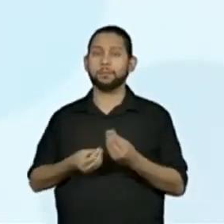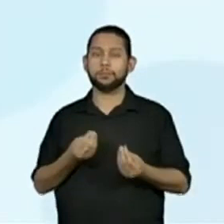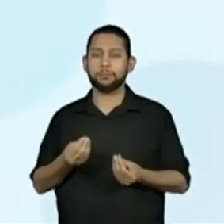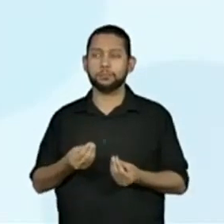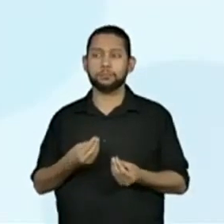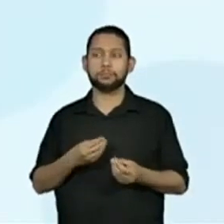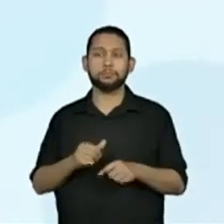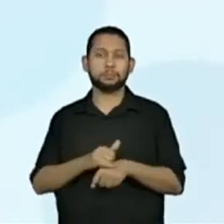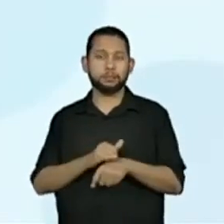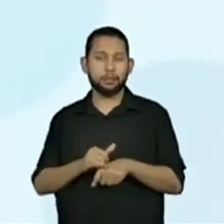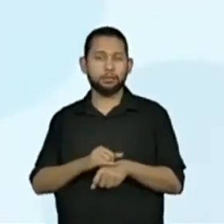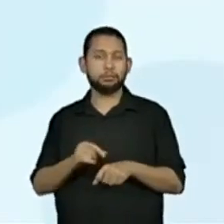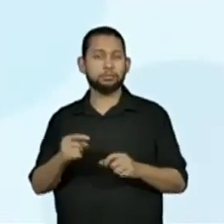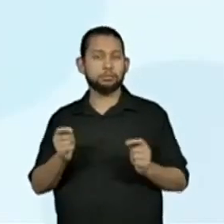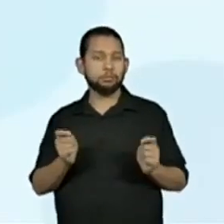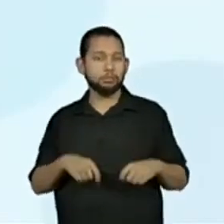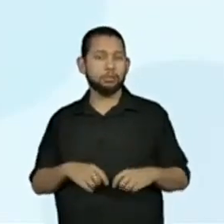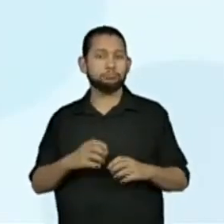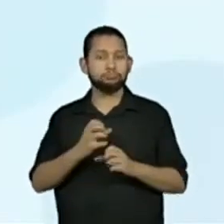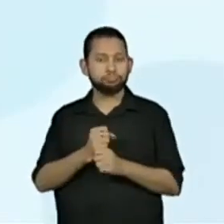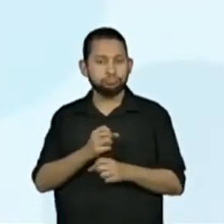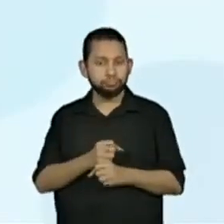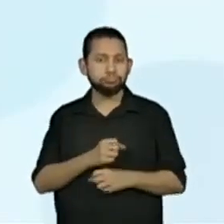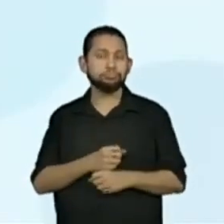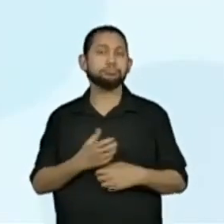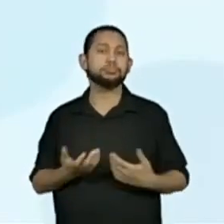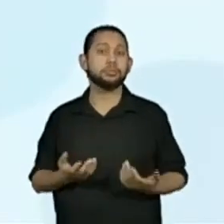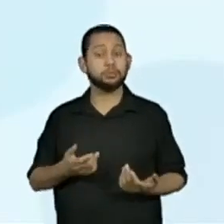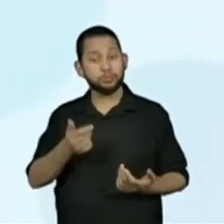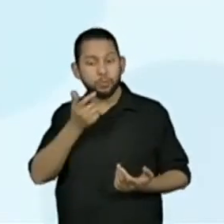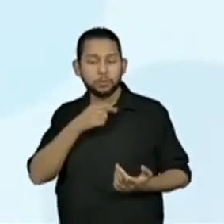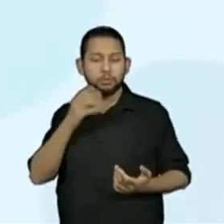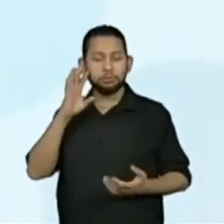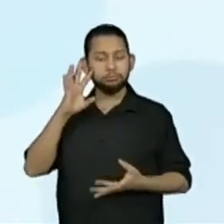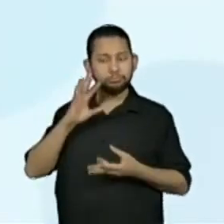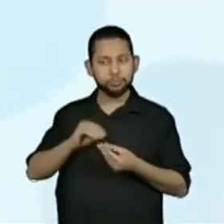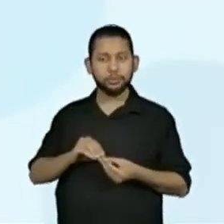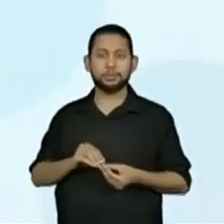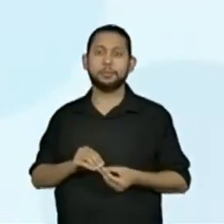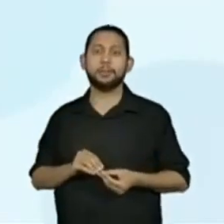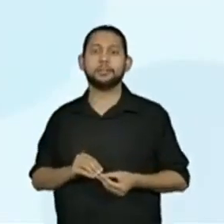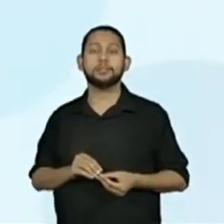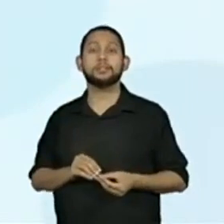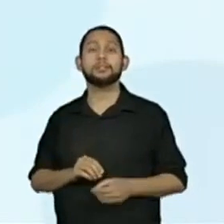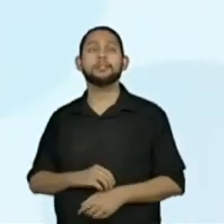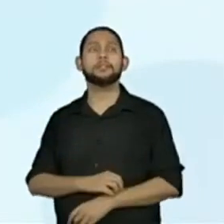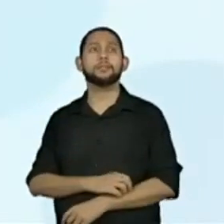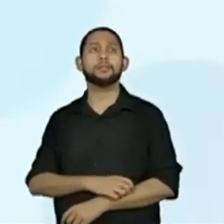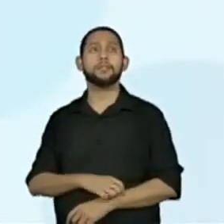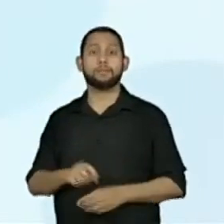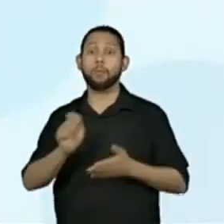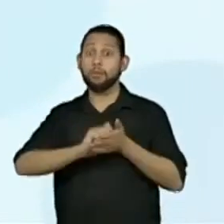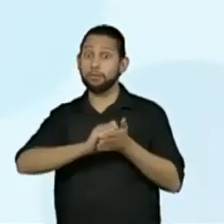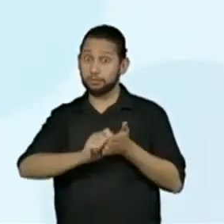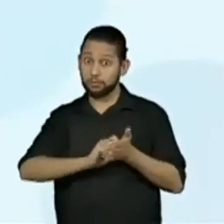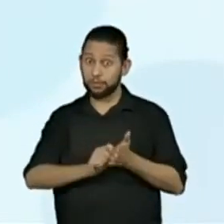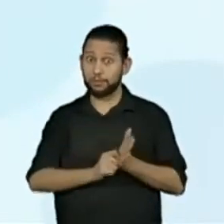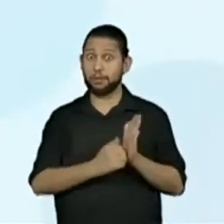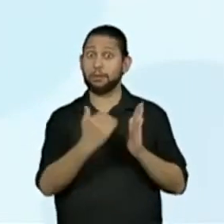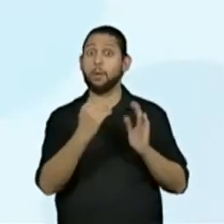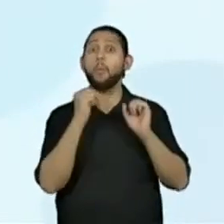organização aí, de sistematizar mesmo, da gente ter um controle sobre esses cálculos que vão